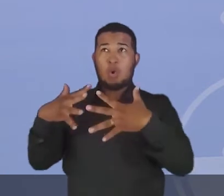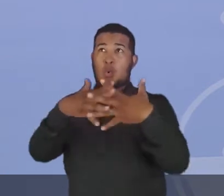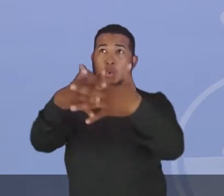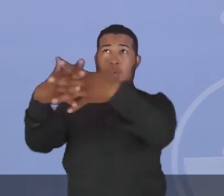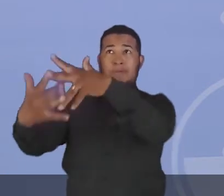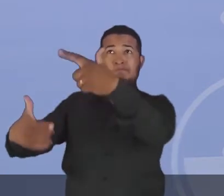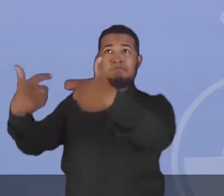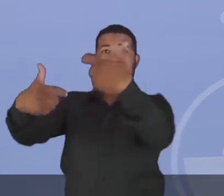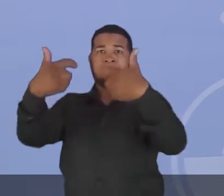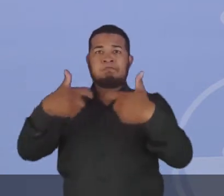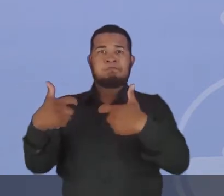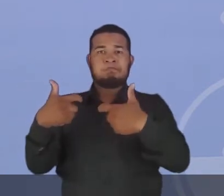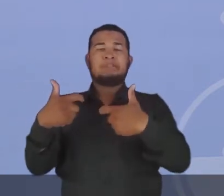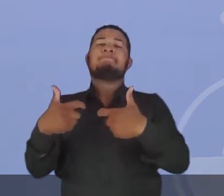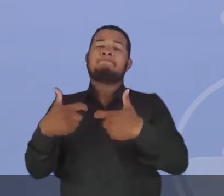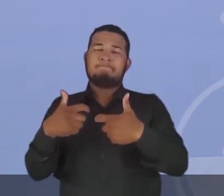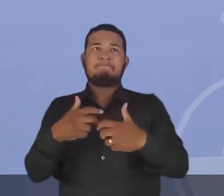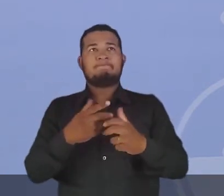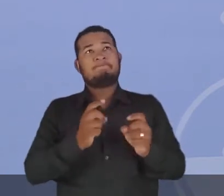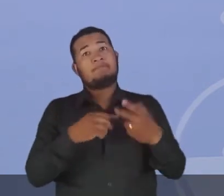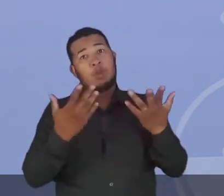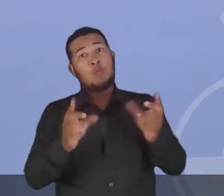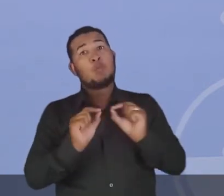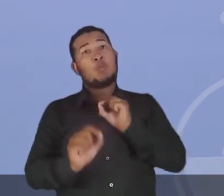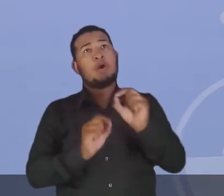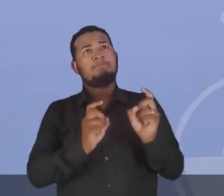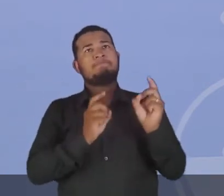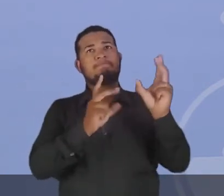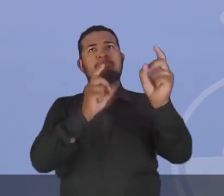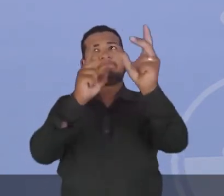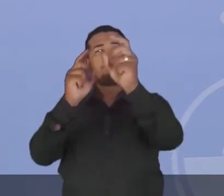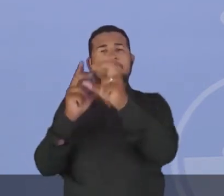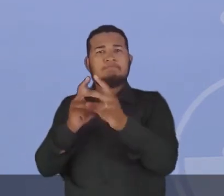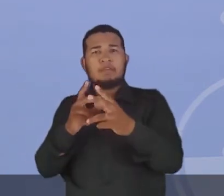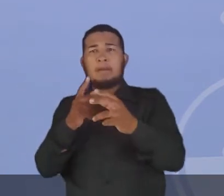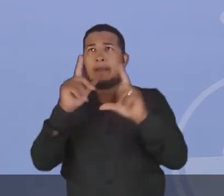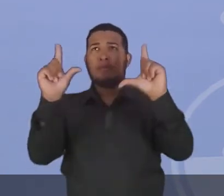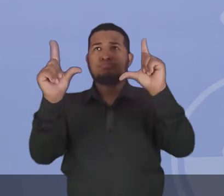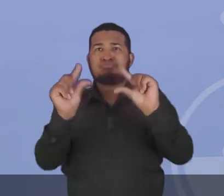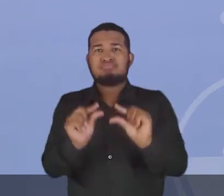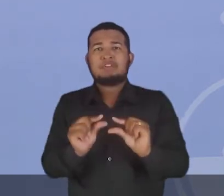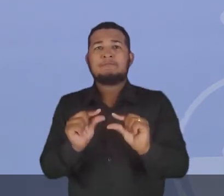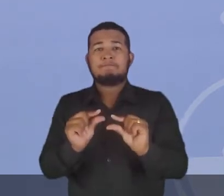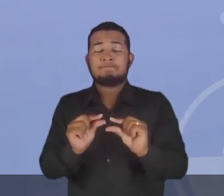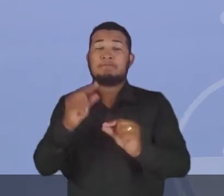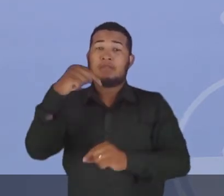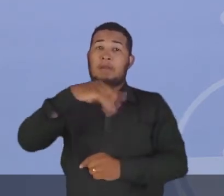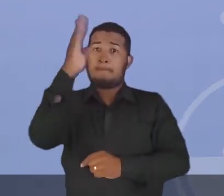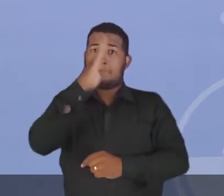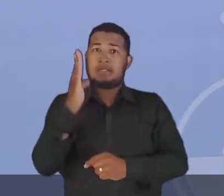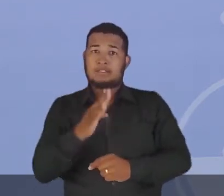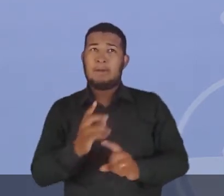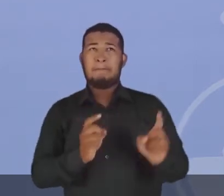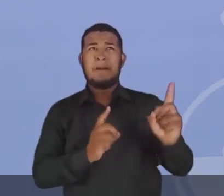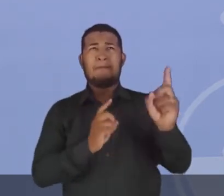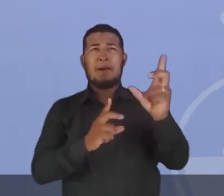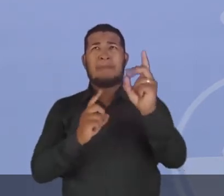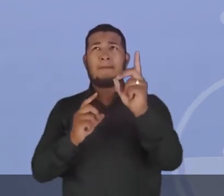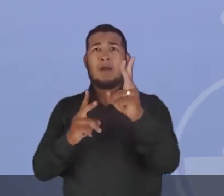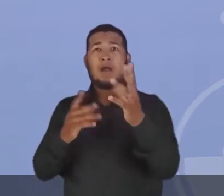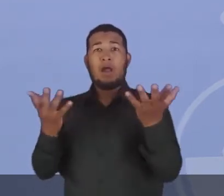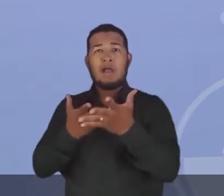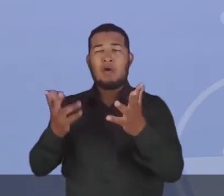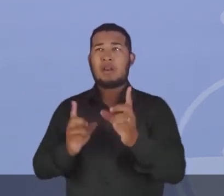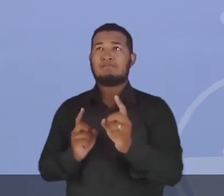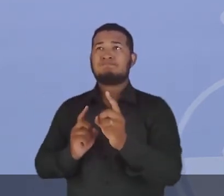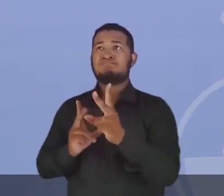E, claro, que as importações de produtos reduziu bastante. O Brasil, como um grande exportador de